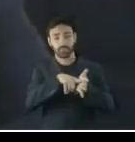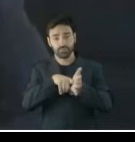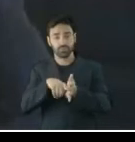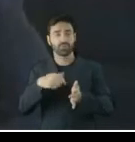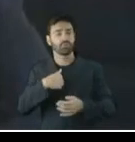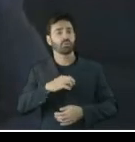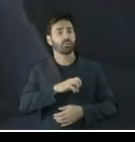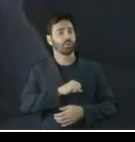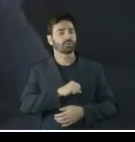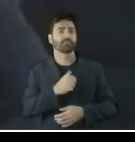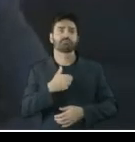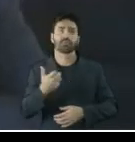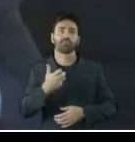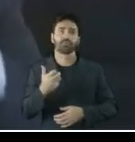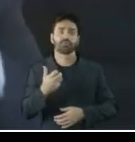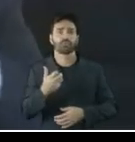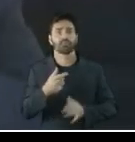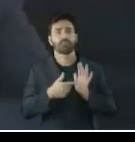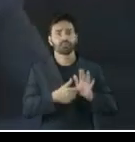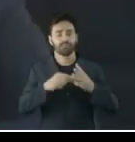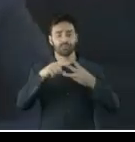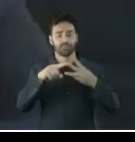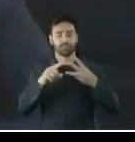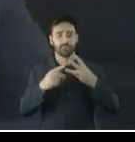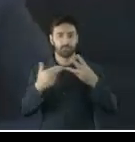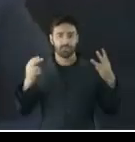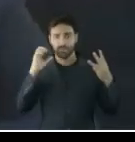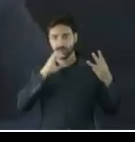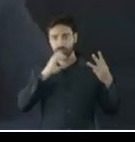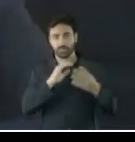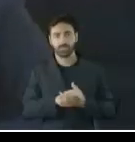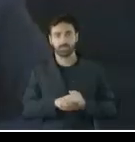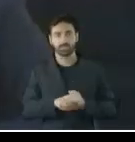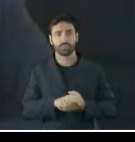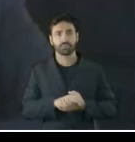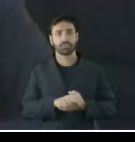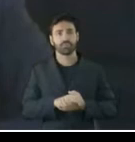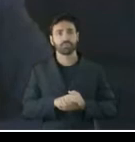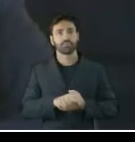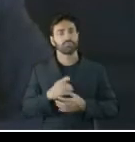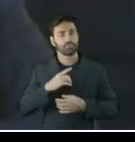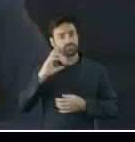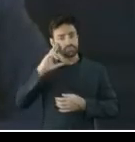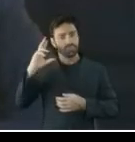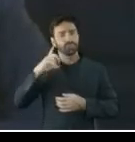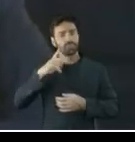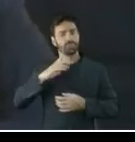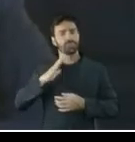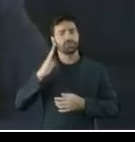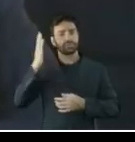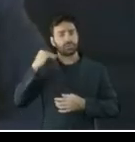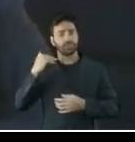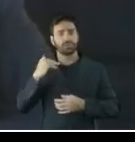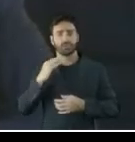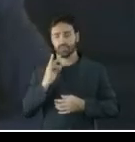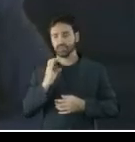de estabelecer três pontos rapidamente. Suicidência, sem dúvida, tem uma visão alargada em relação às competências do Tribunal de